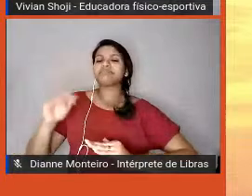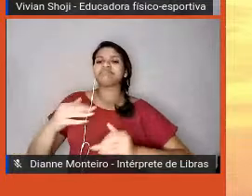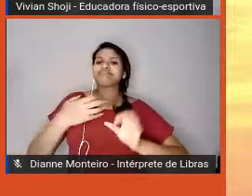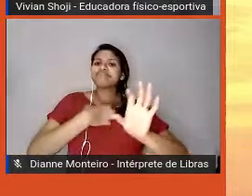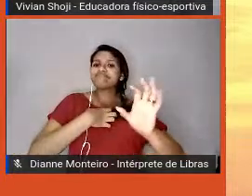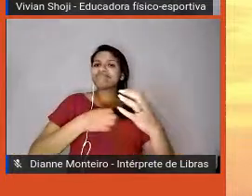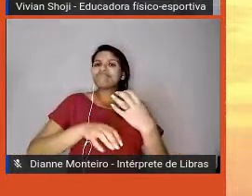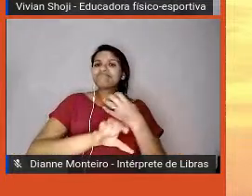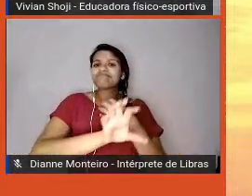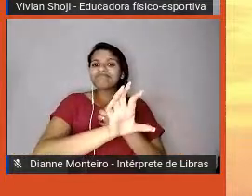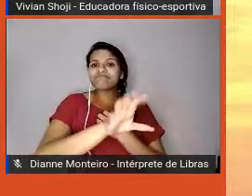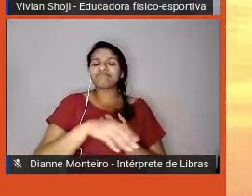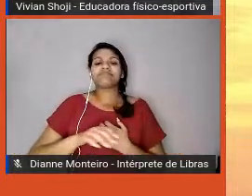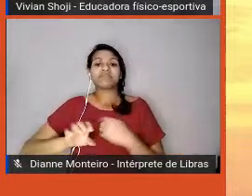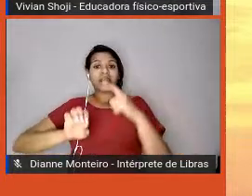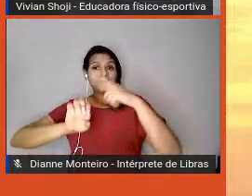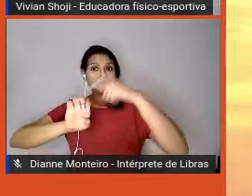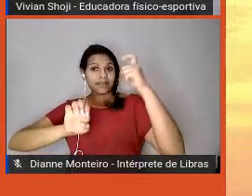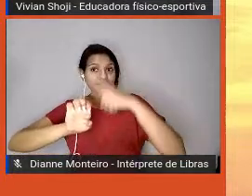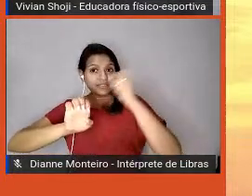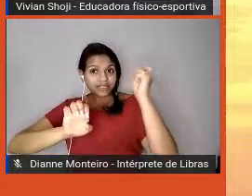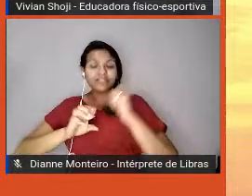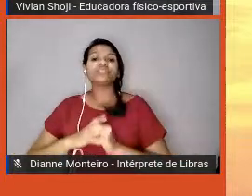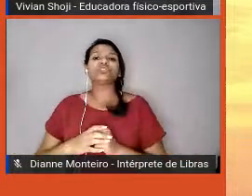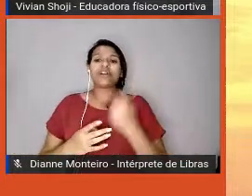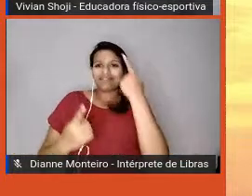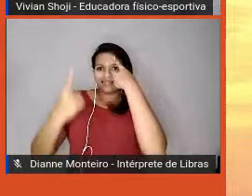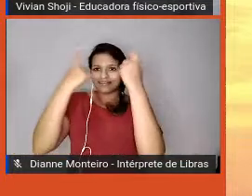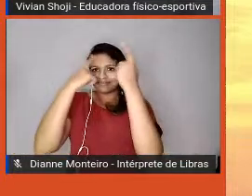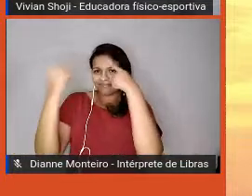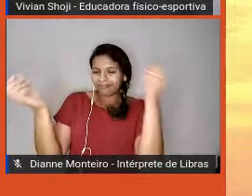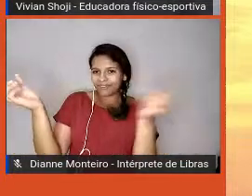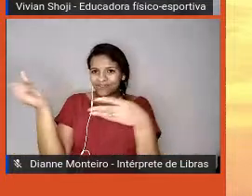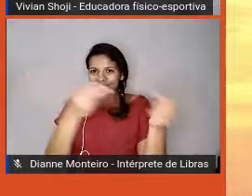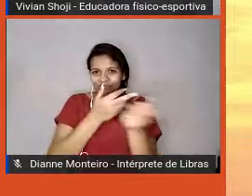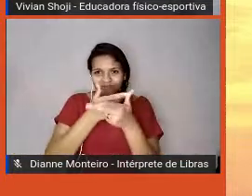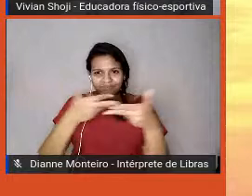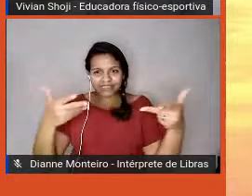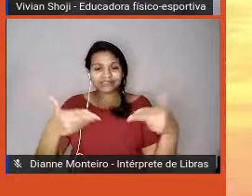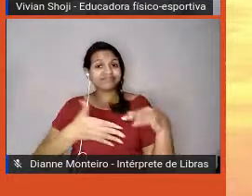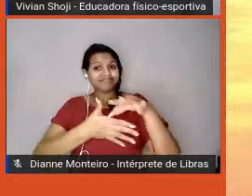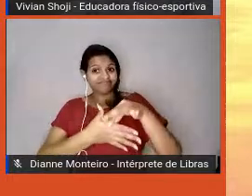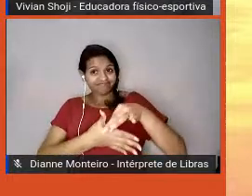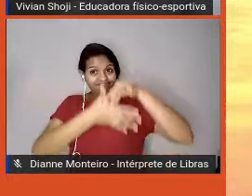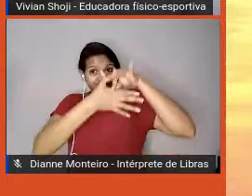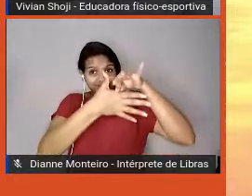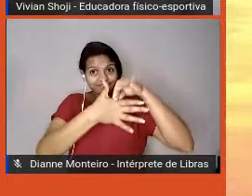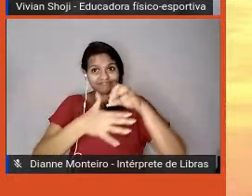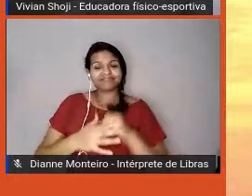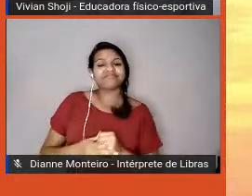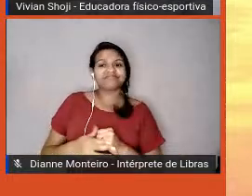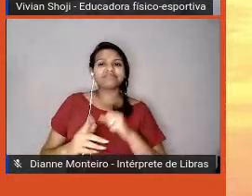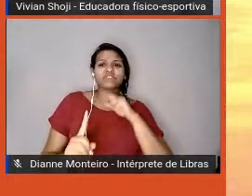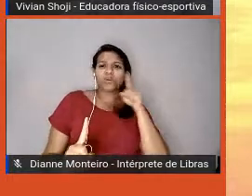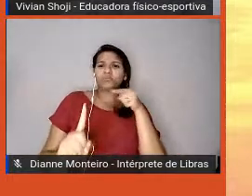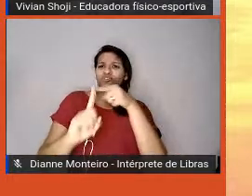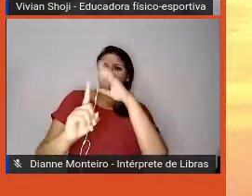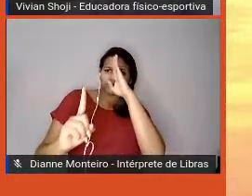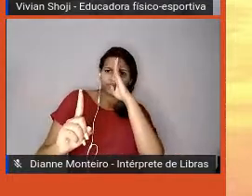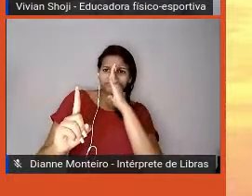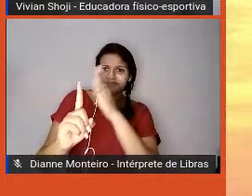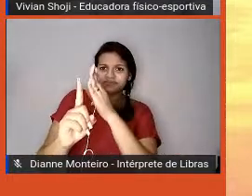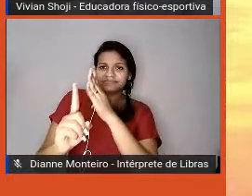inovação, liderança, objetividade, descontração, propósito, resiliência,